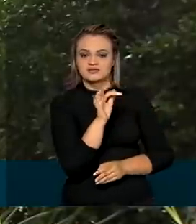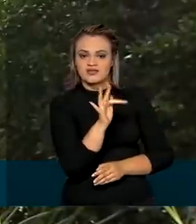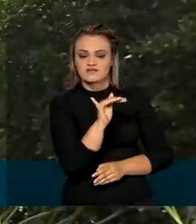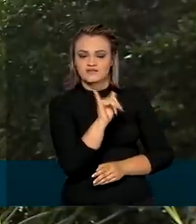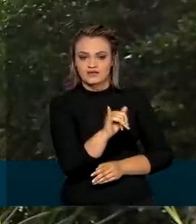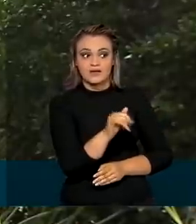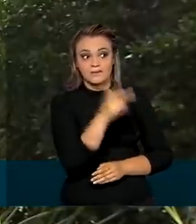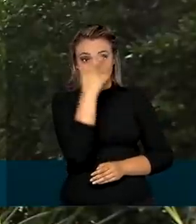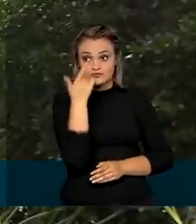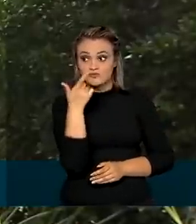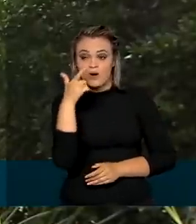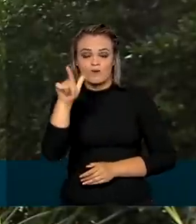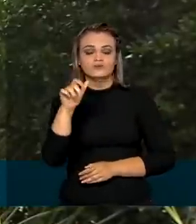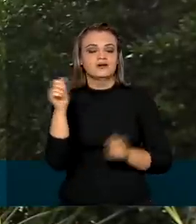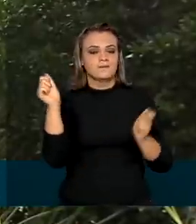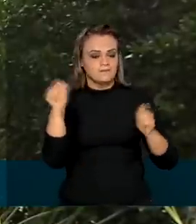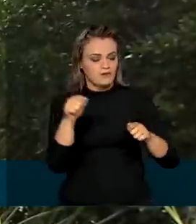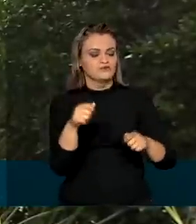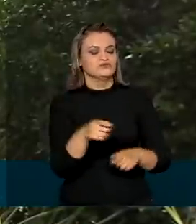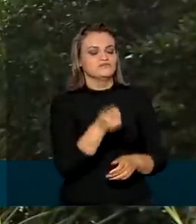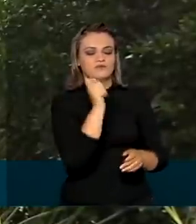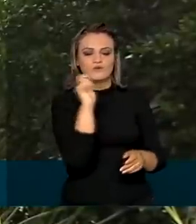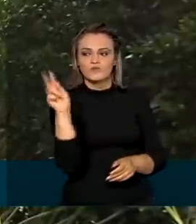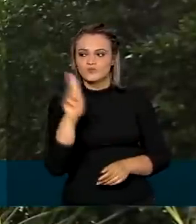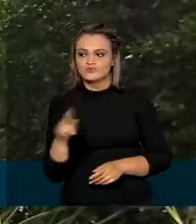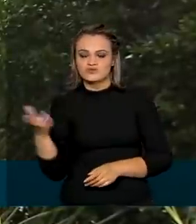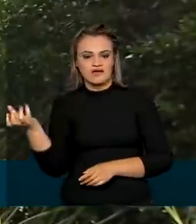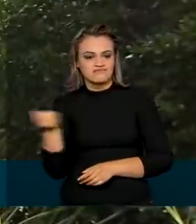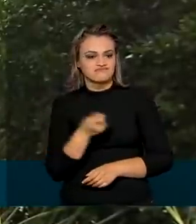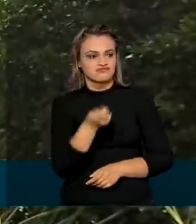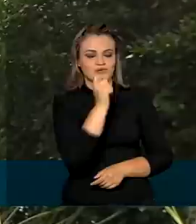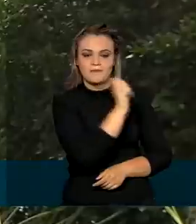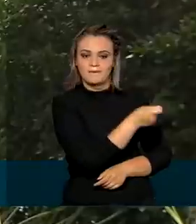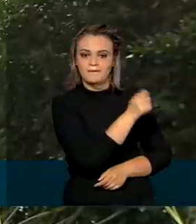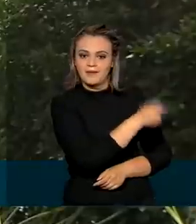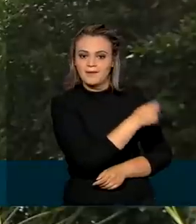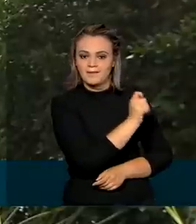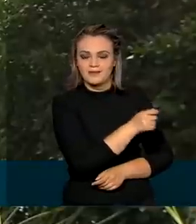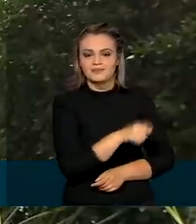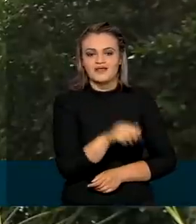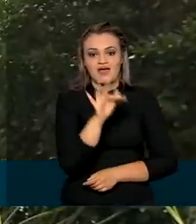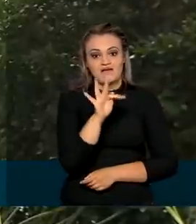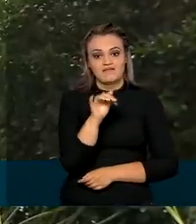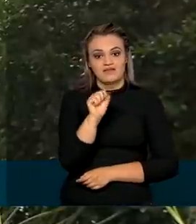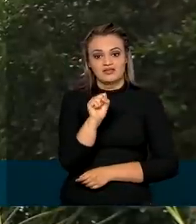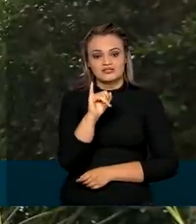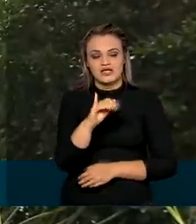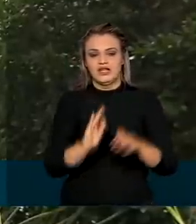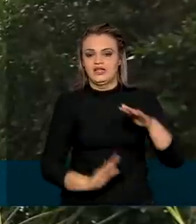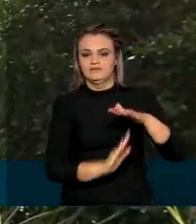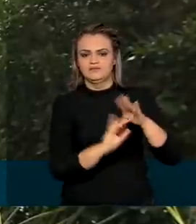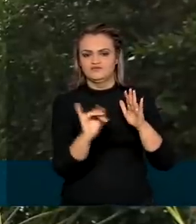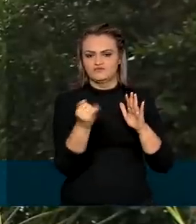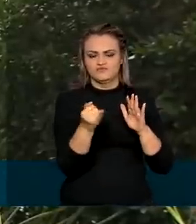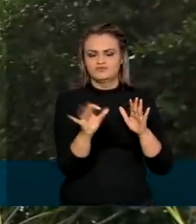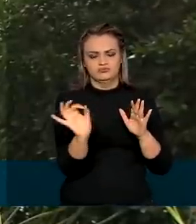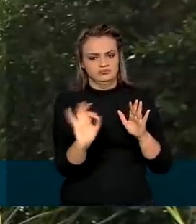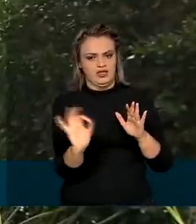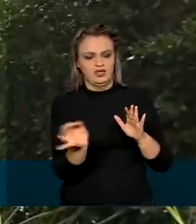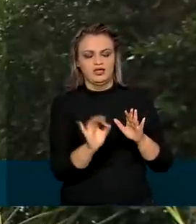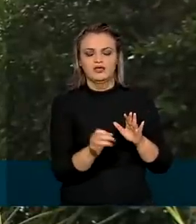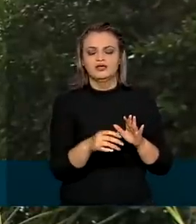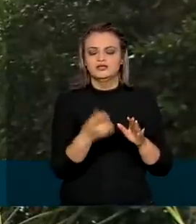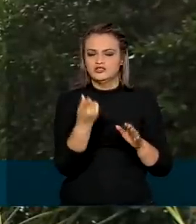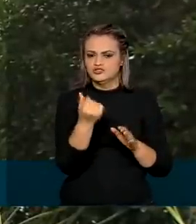outras pessoas também vão poder abater o financiamento com o FGTS. O SFI não tem limite de juros e tem recursos